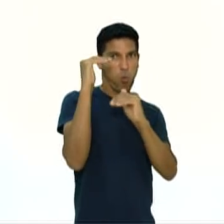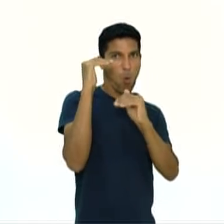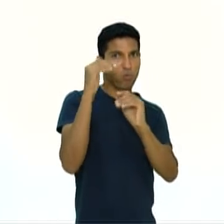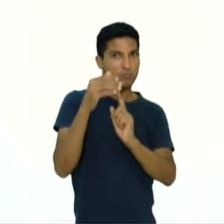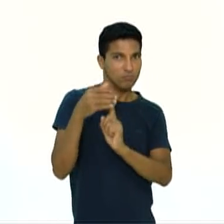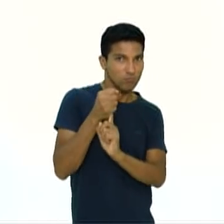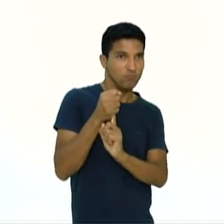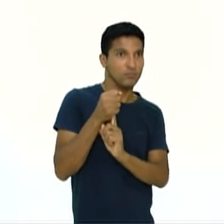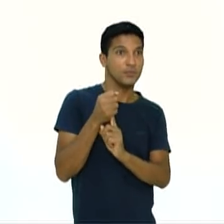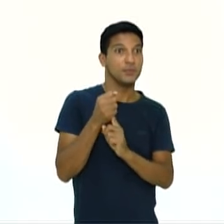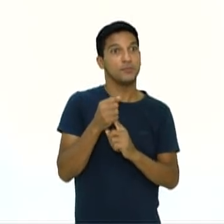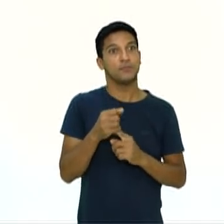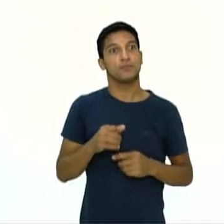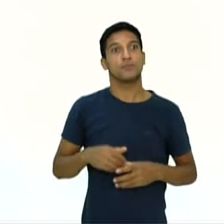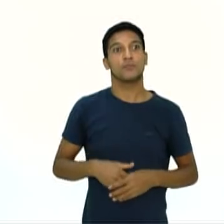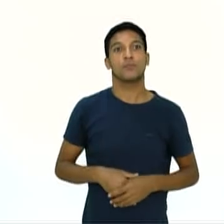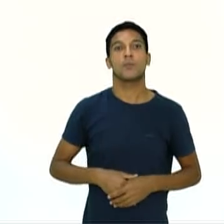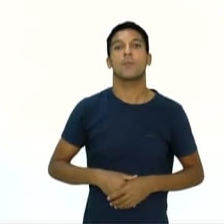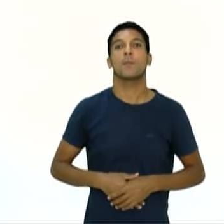golpe baixo.